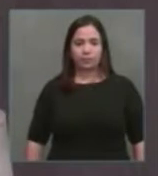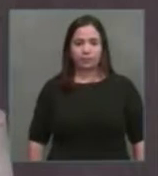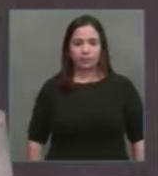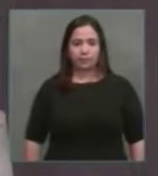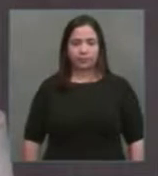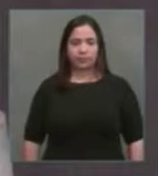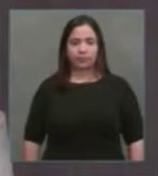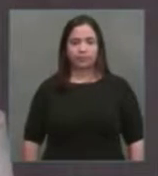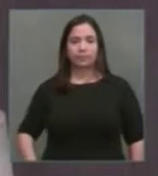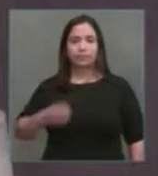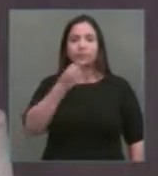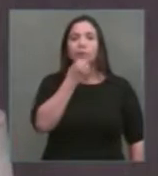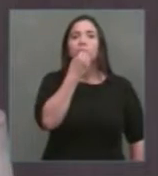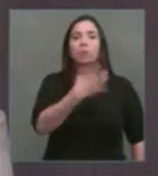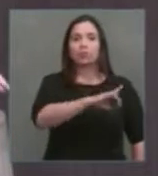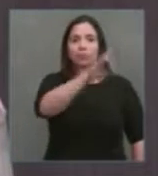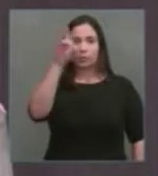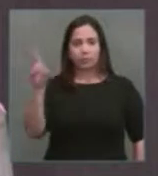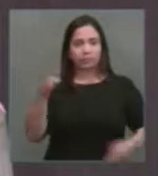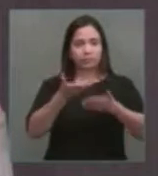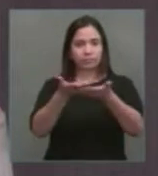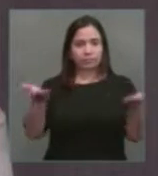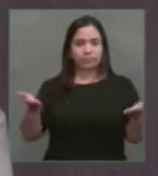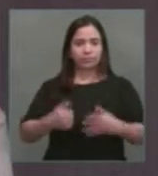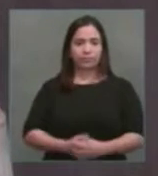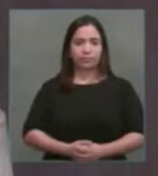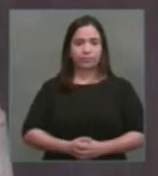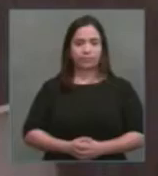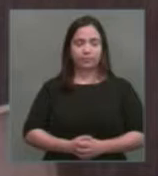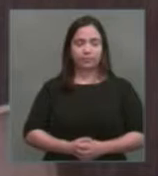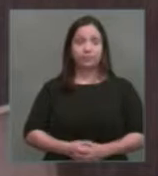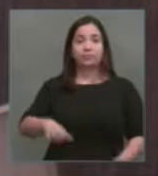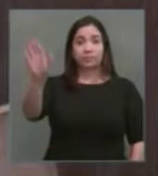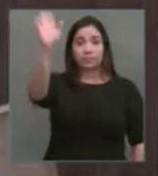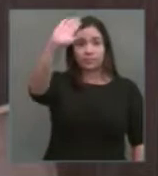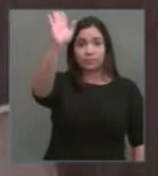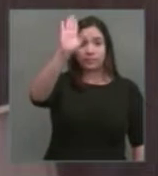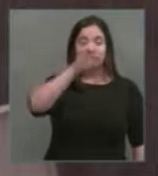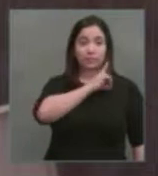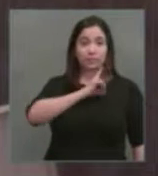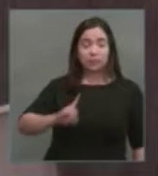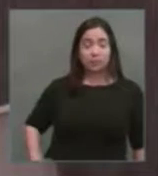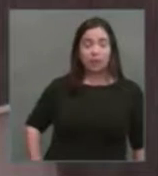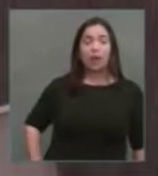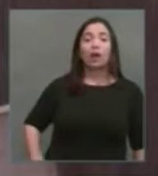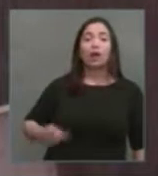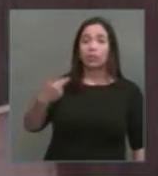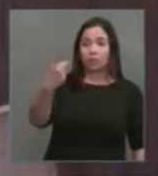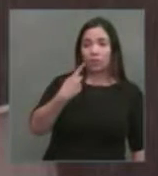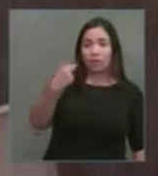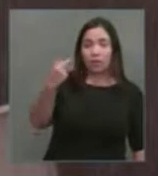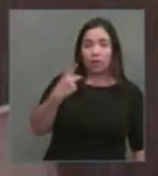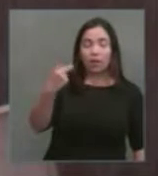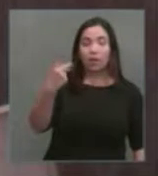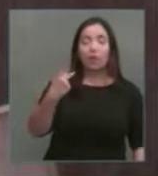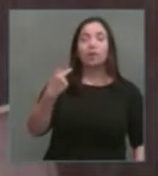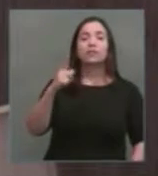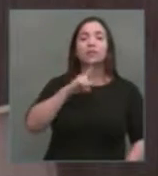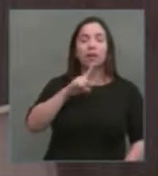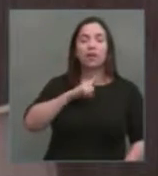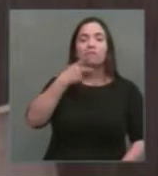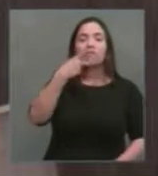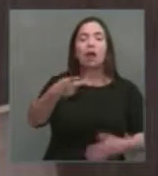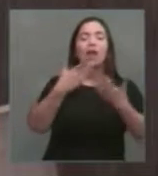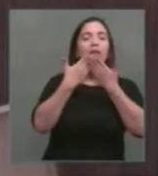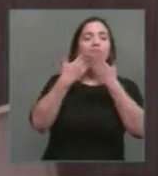O cordial bom dia. E concluindo, deputado Rosena, ainda dizendo o seguinte, que nós somos aqueles que falamos abertamente, porque